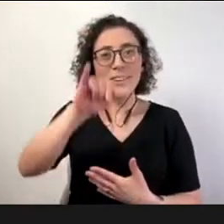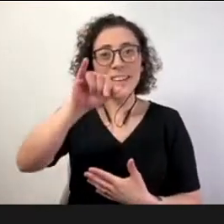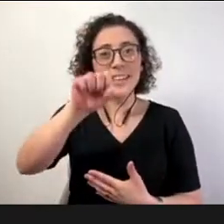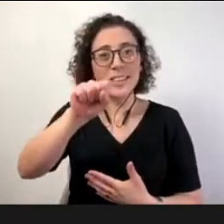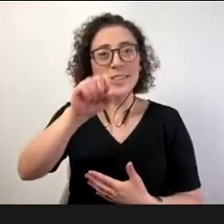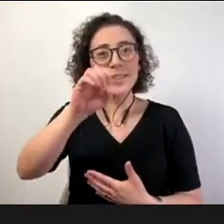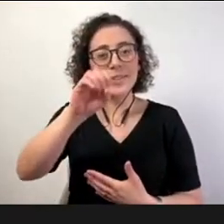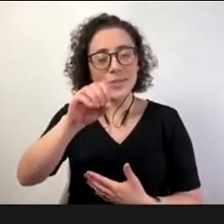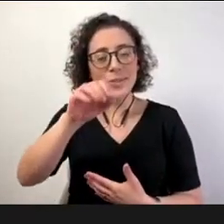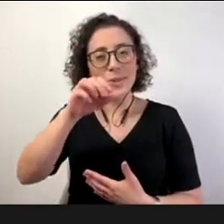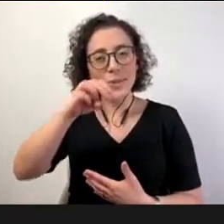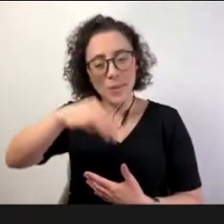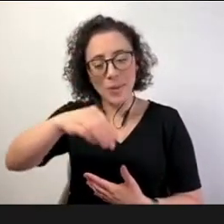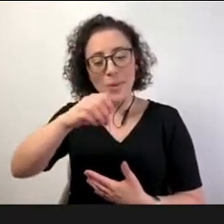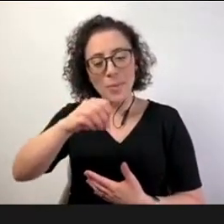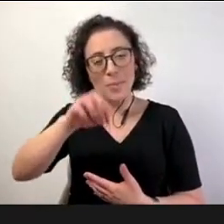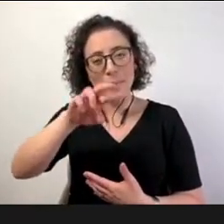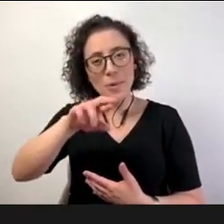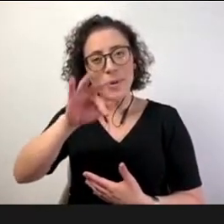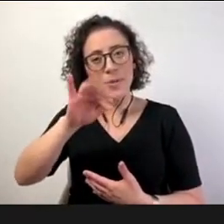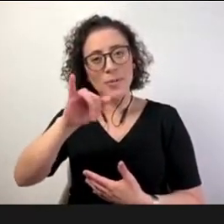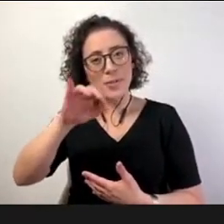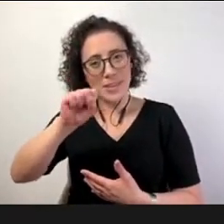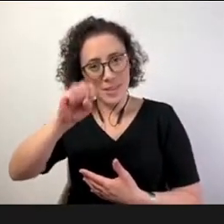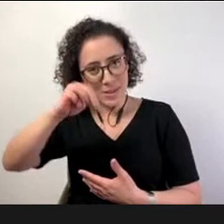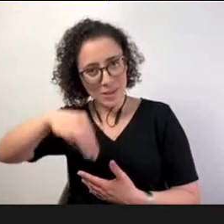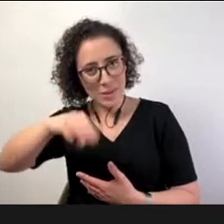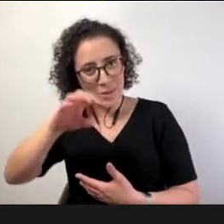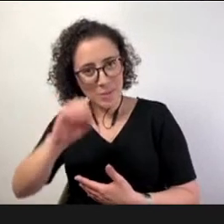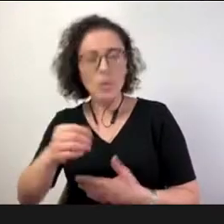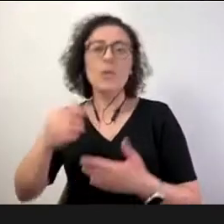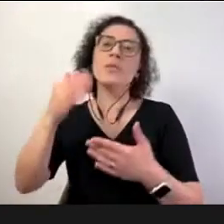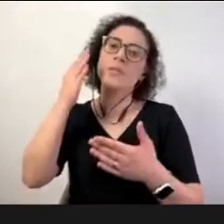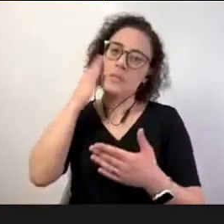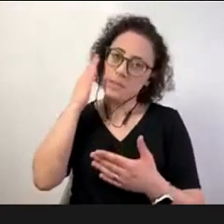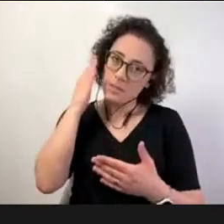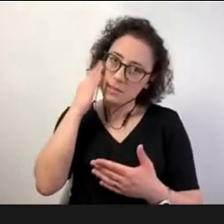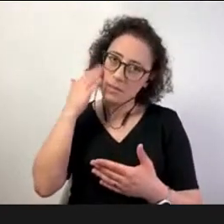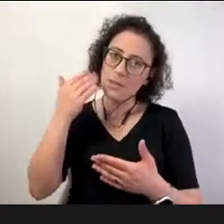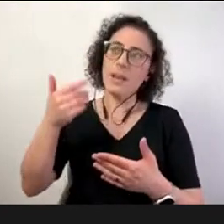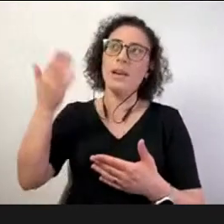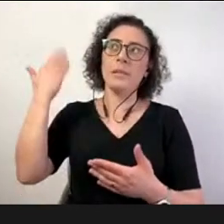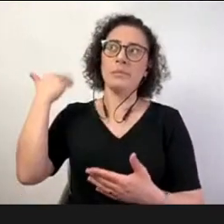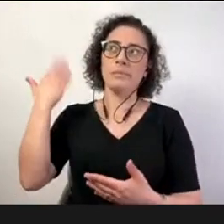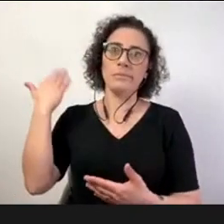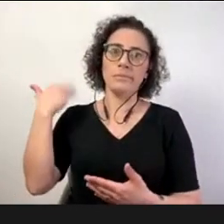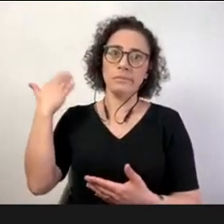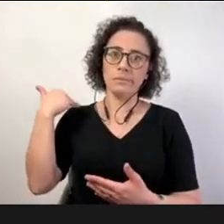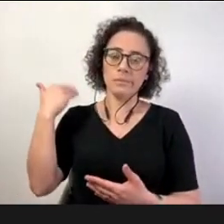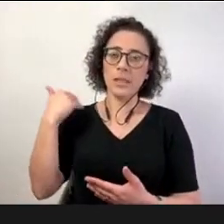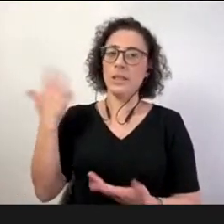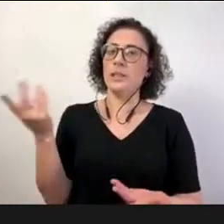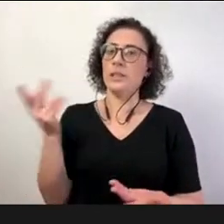a sua própria formação se deu de um jeito mais tradicional tem toda uma mudança necessária